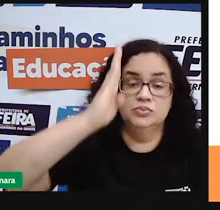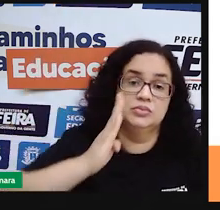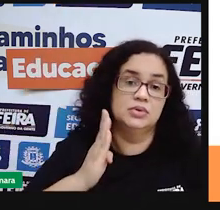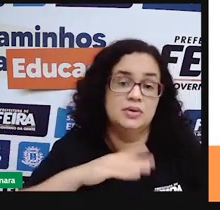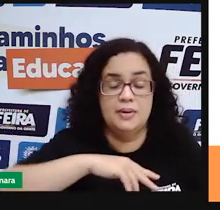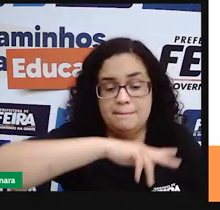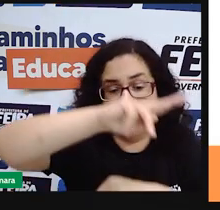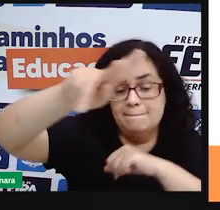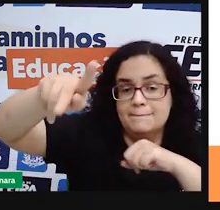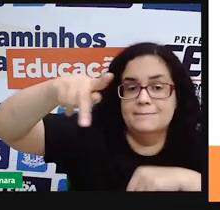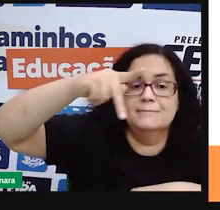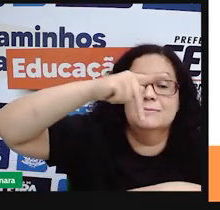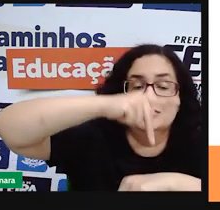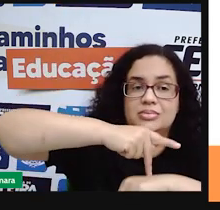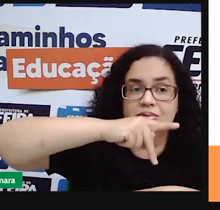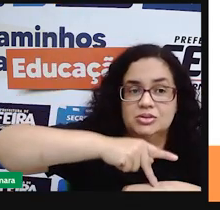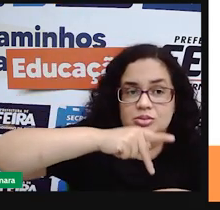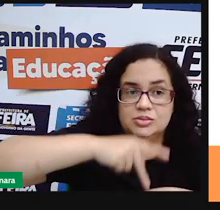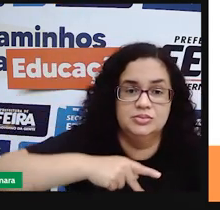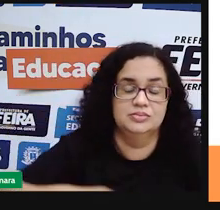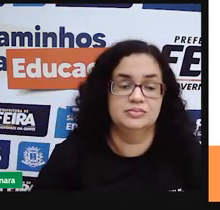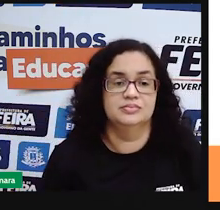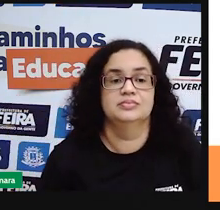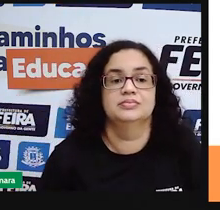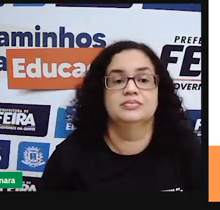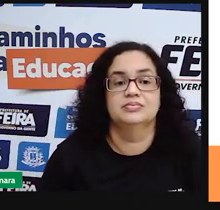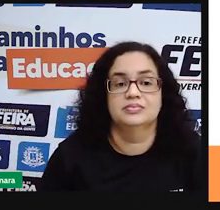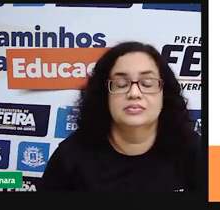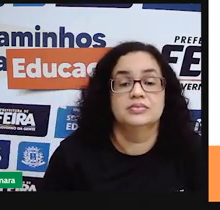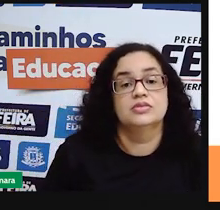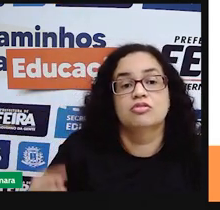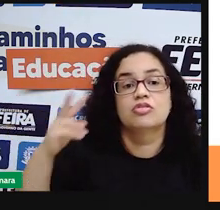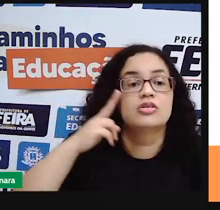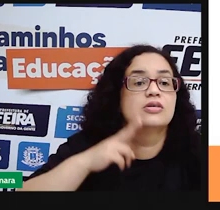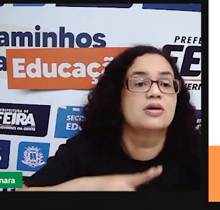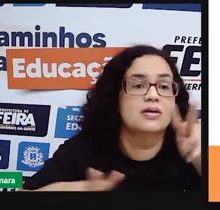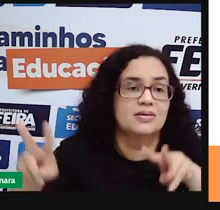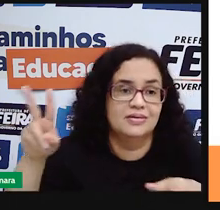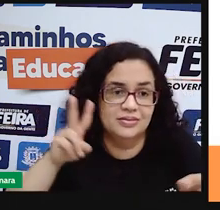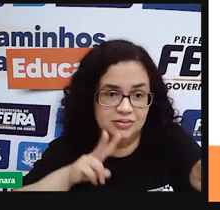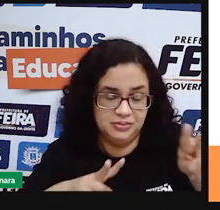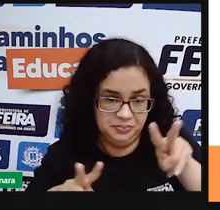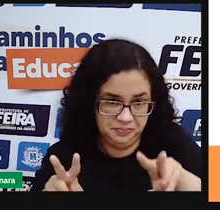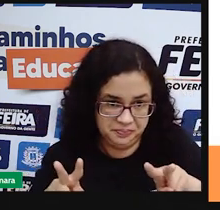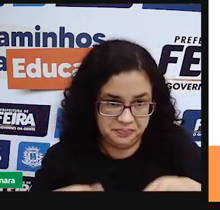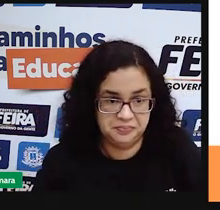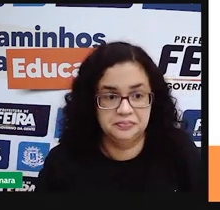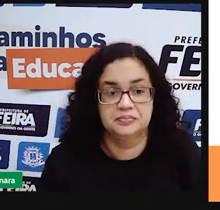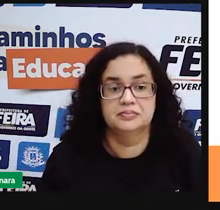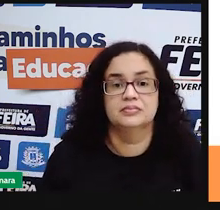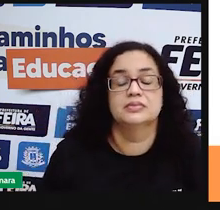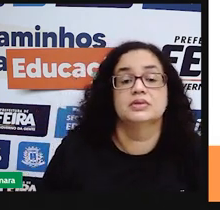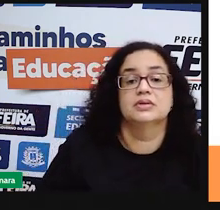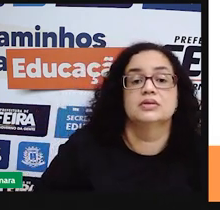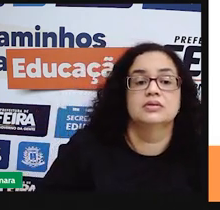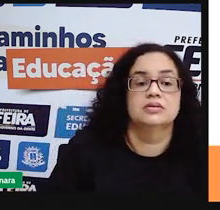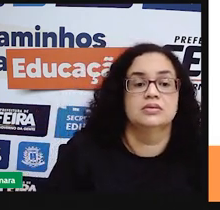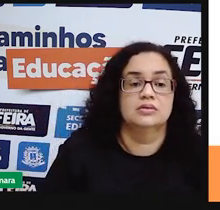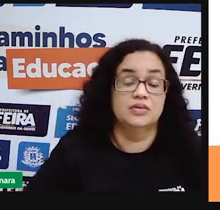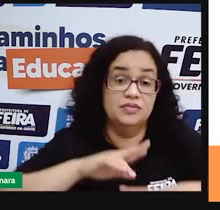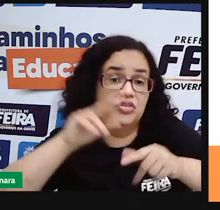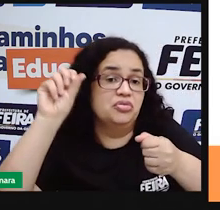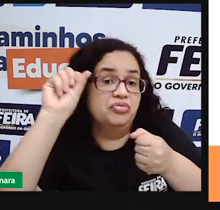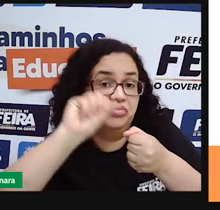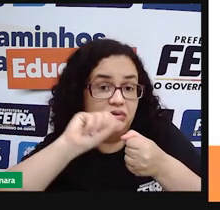do Brasil e aí a gente já observa algumas ações a partir disso que são feitas e foram feitas